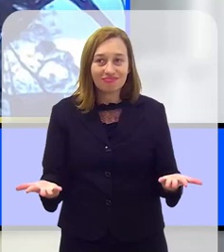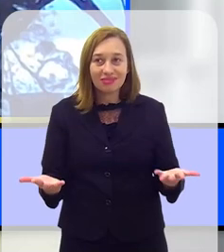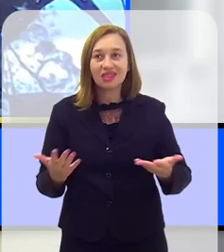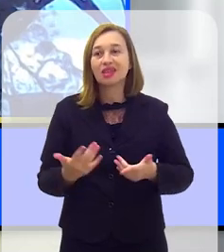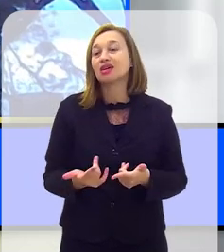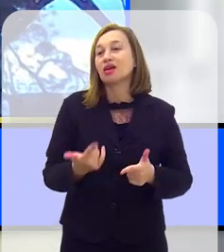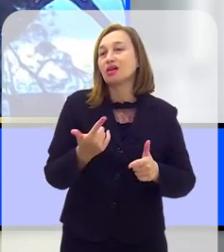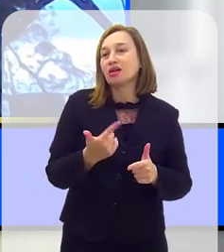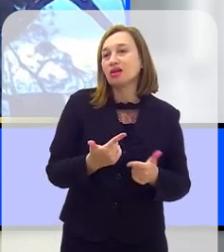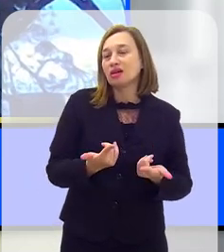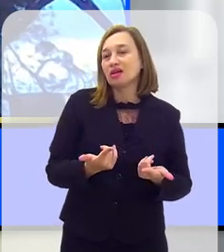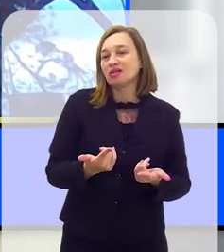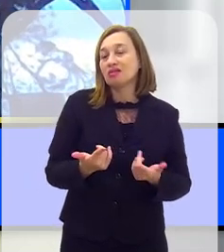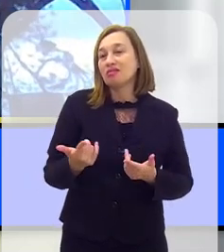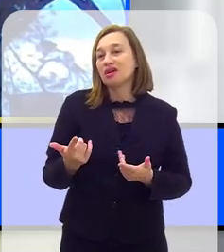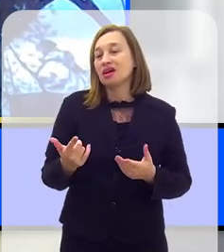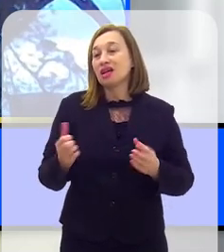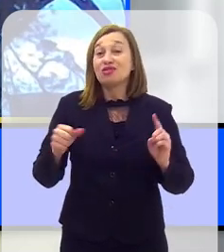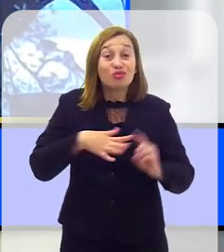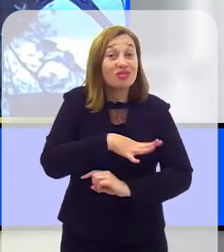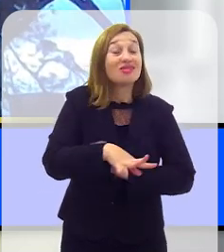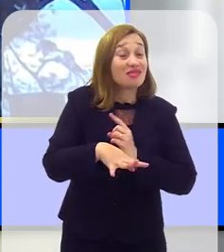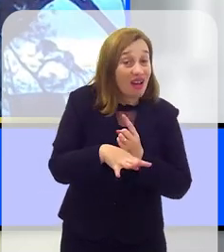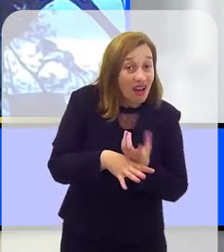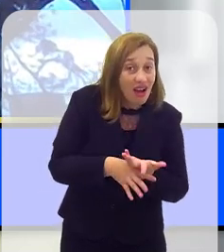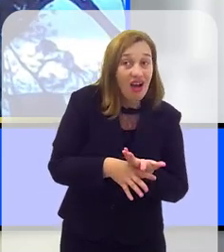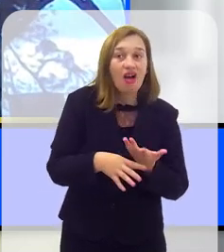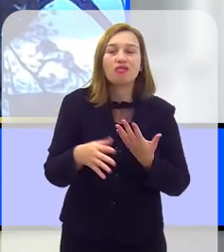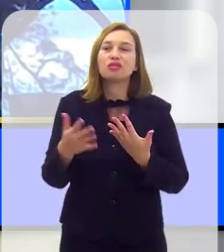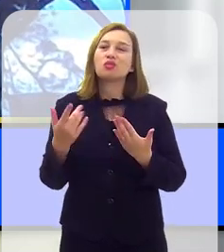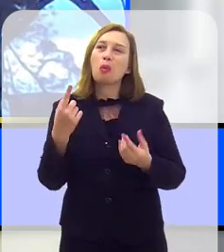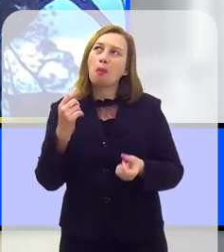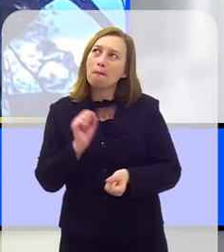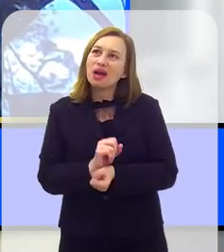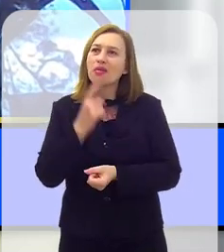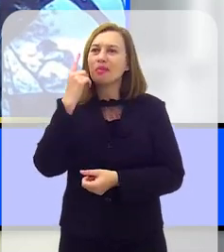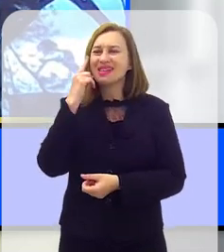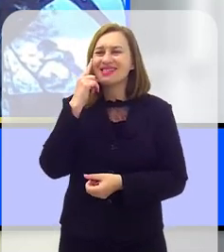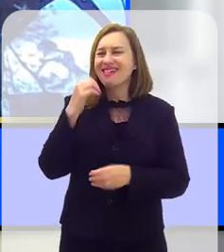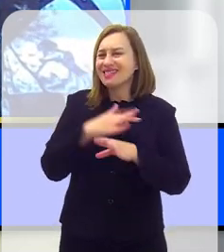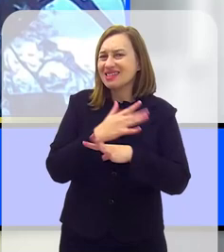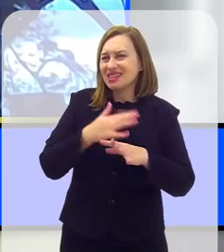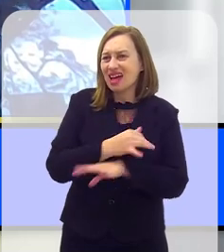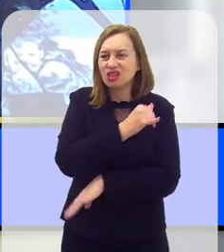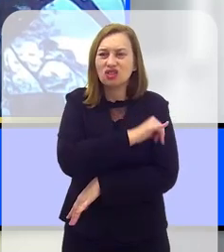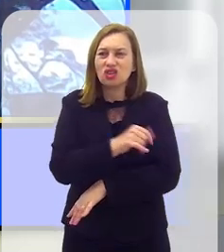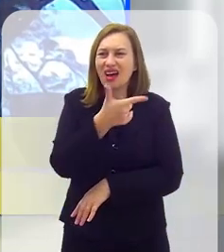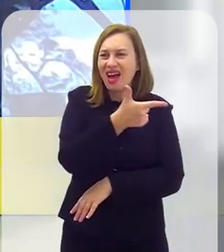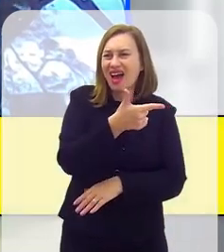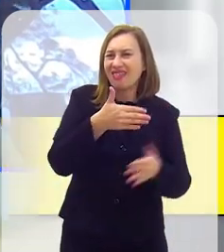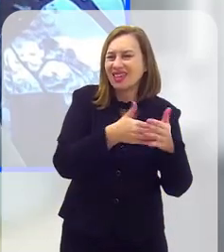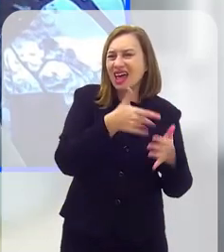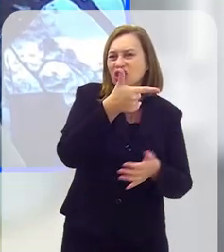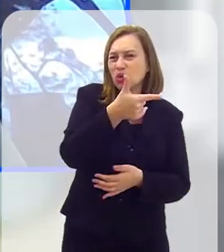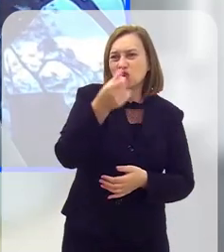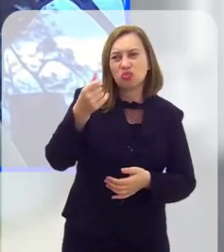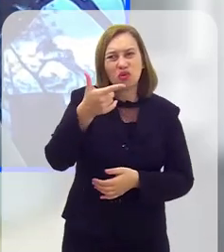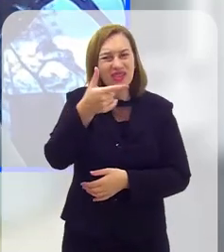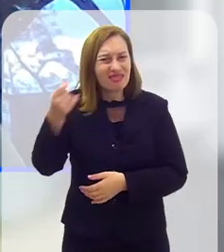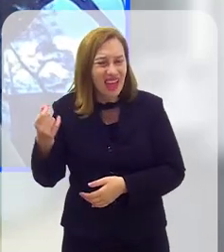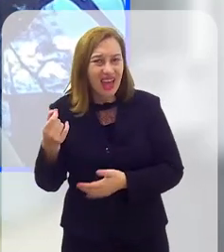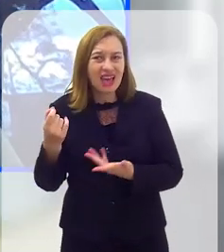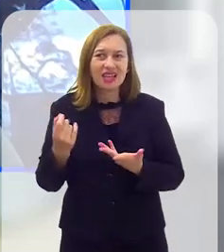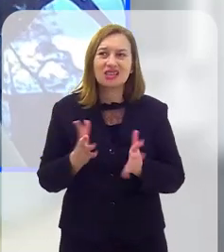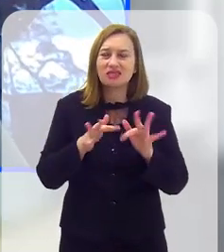questão bem colocada pelo governo econômico, ela é social. Se a gente for parar para pensar aqui na cidade do Rio de Janeiro, até